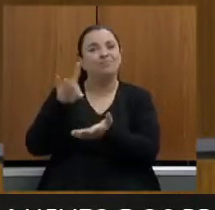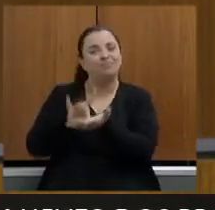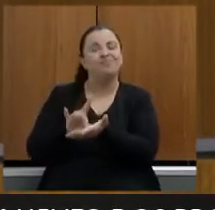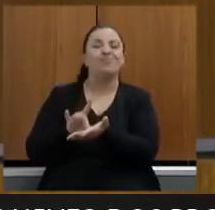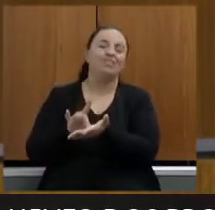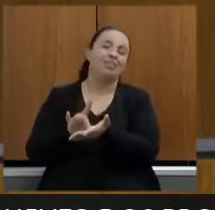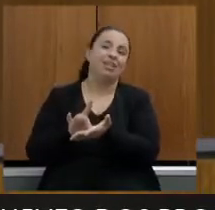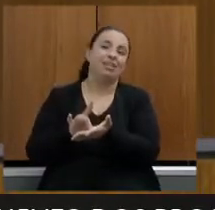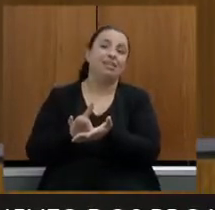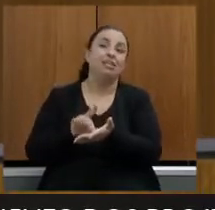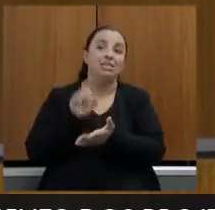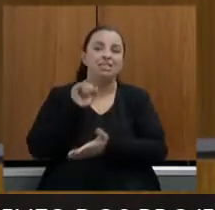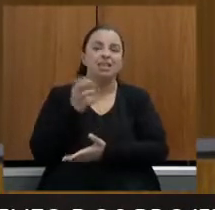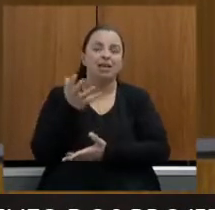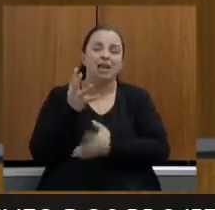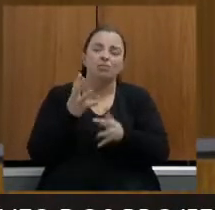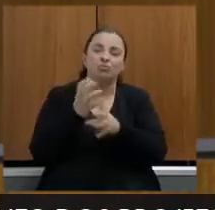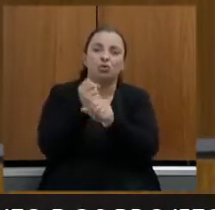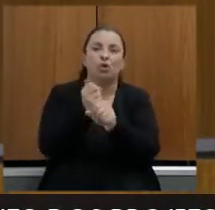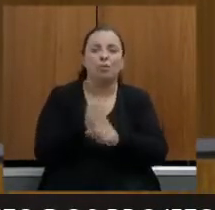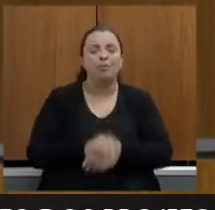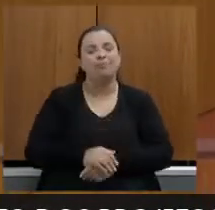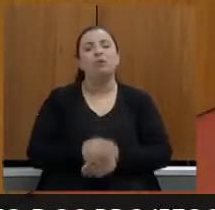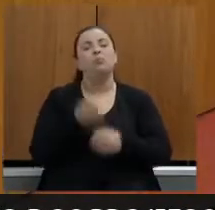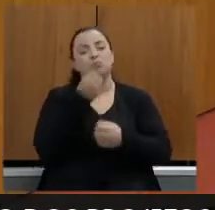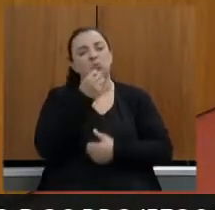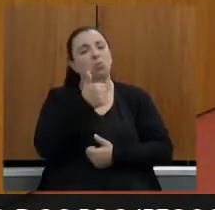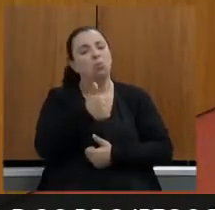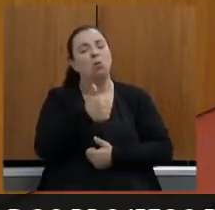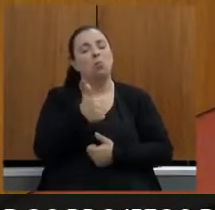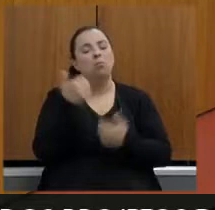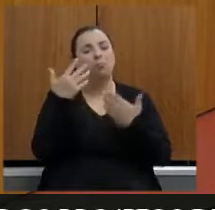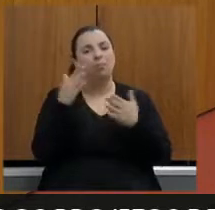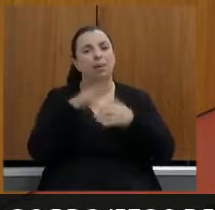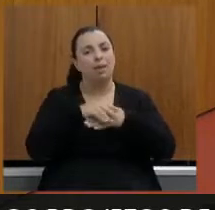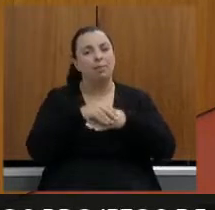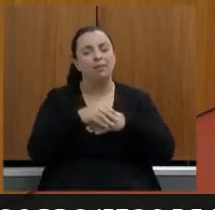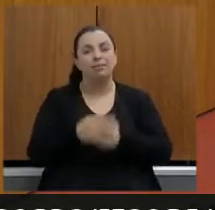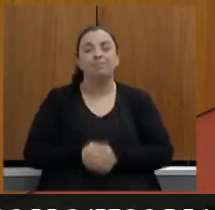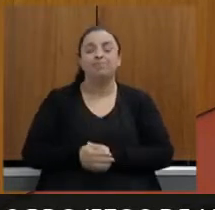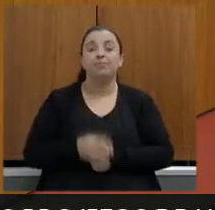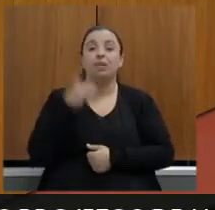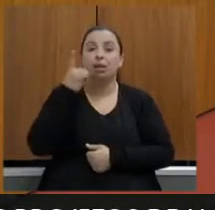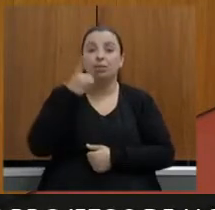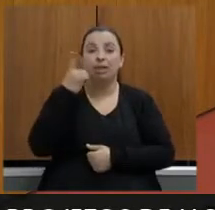busca somar parabéns obrigado deputado Celise deputado Zé Reis